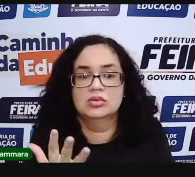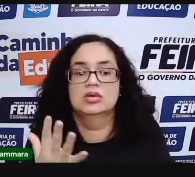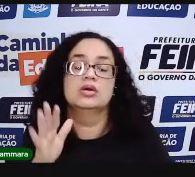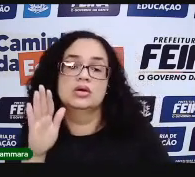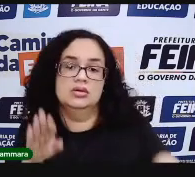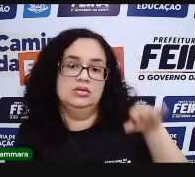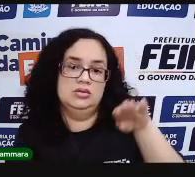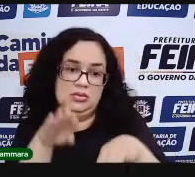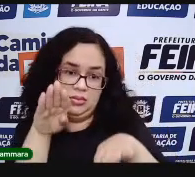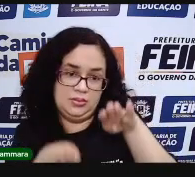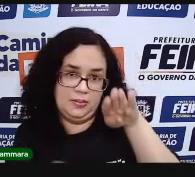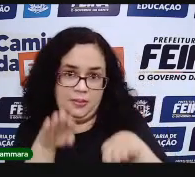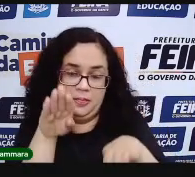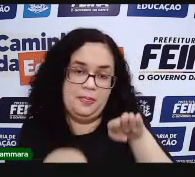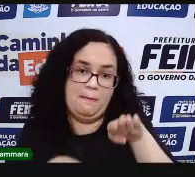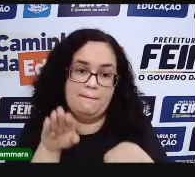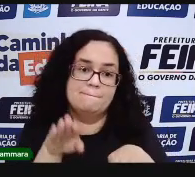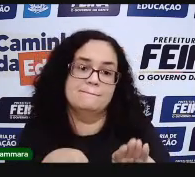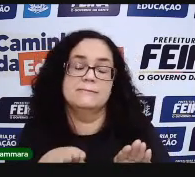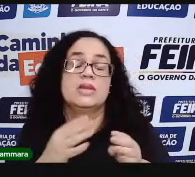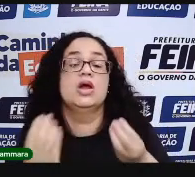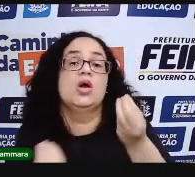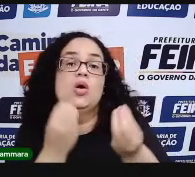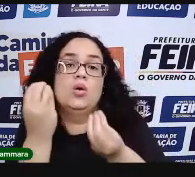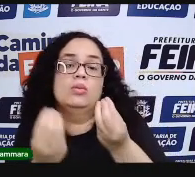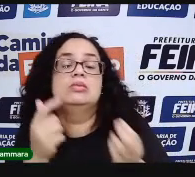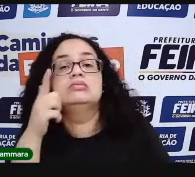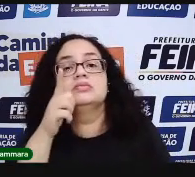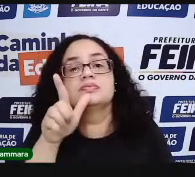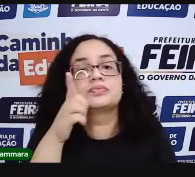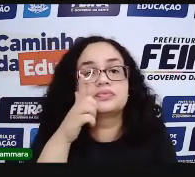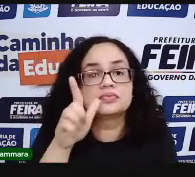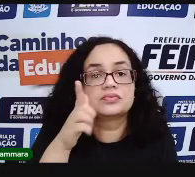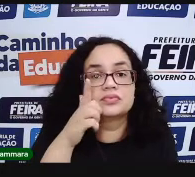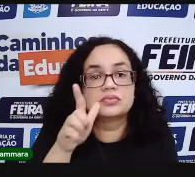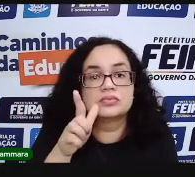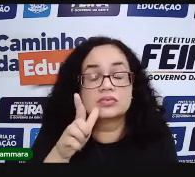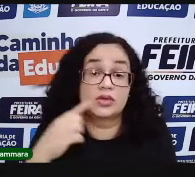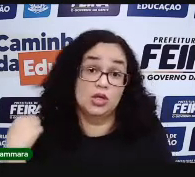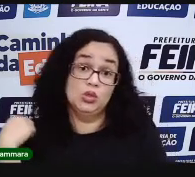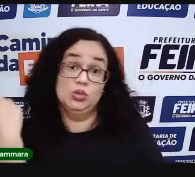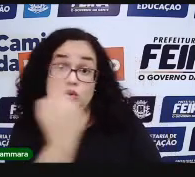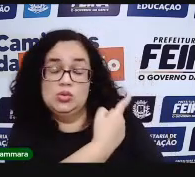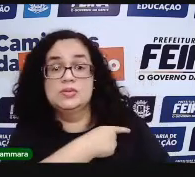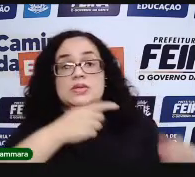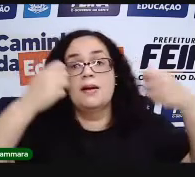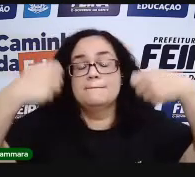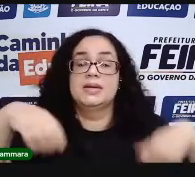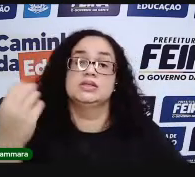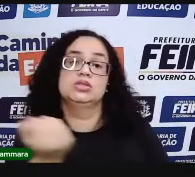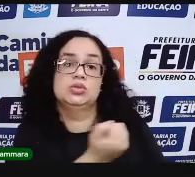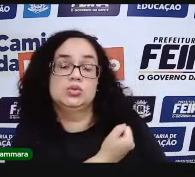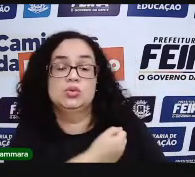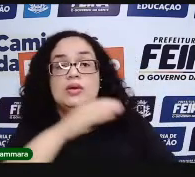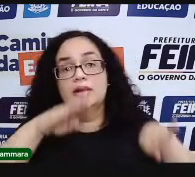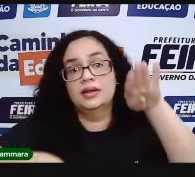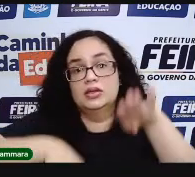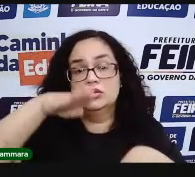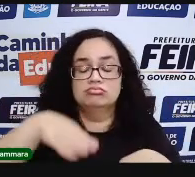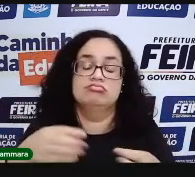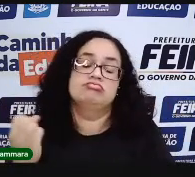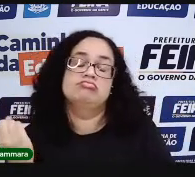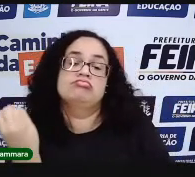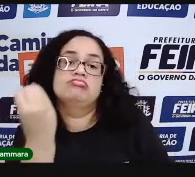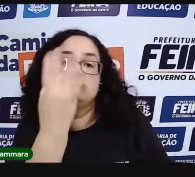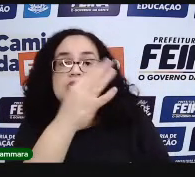todo aquele controle de despesa, de gasto, de ganho. Nós precisamos dos números para controlar